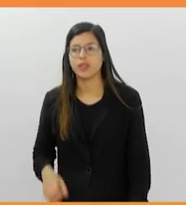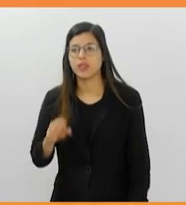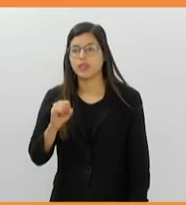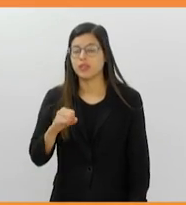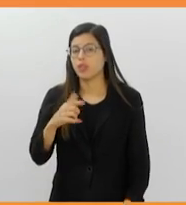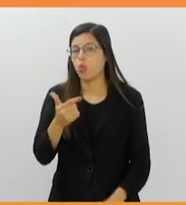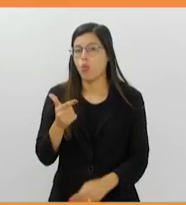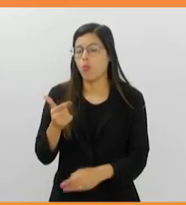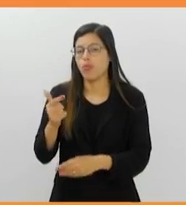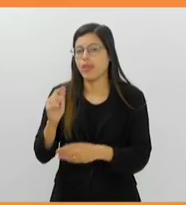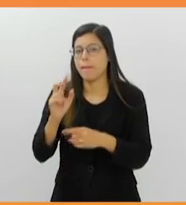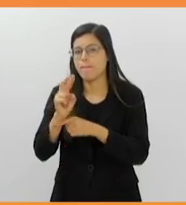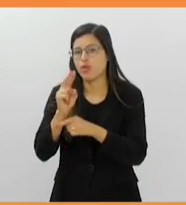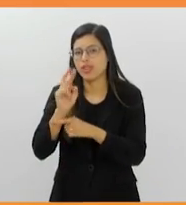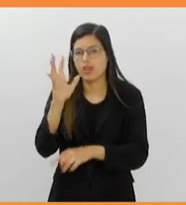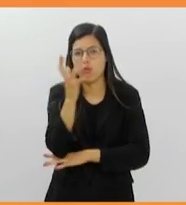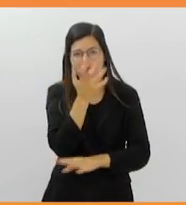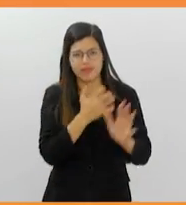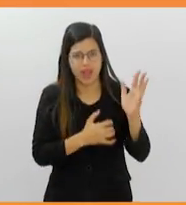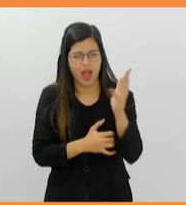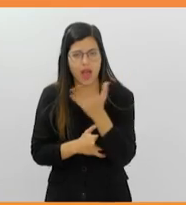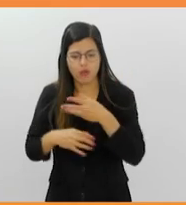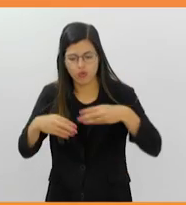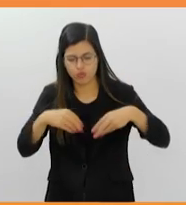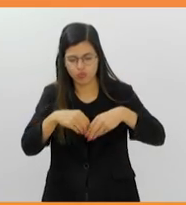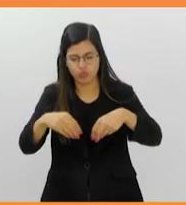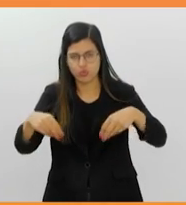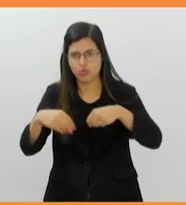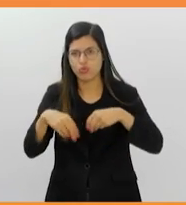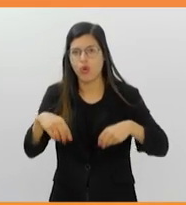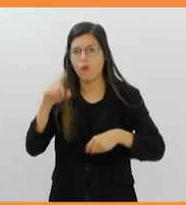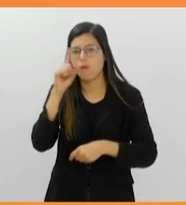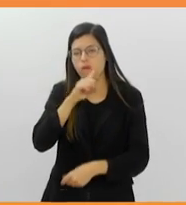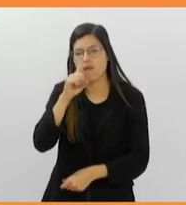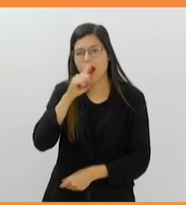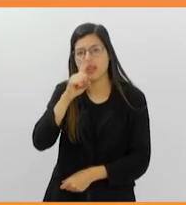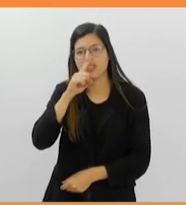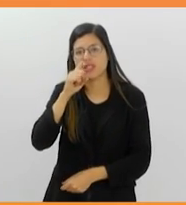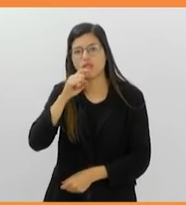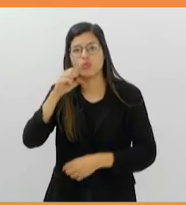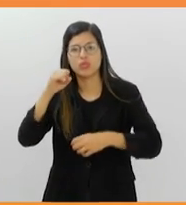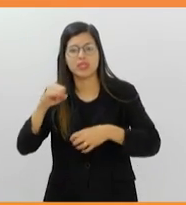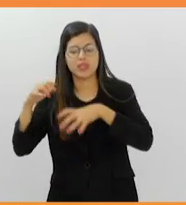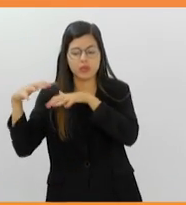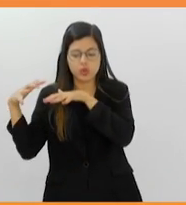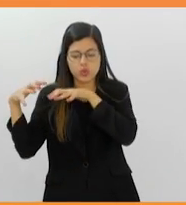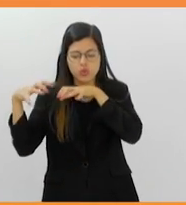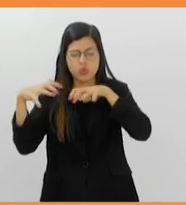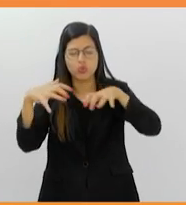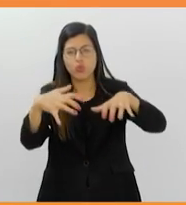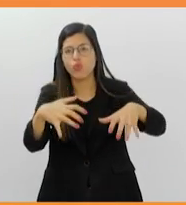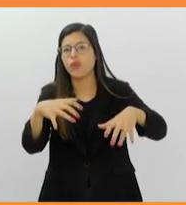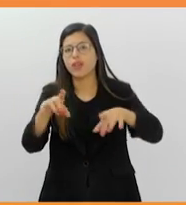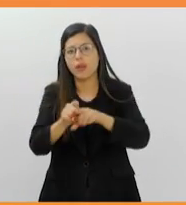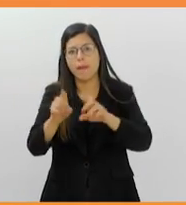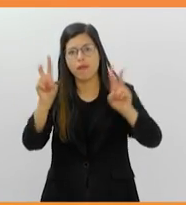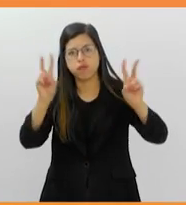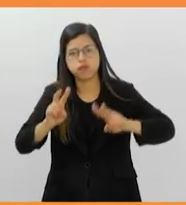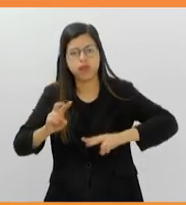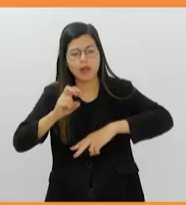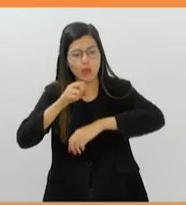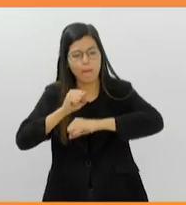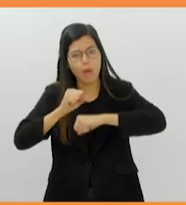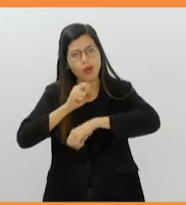vegetal, o solo fica mais vulnerável à erosão pela água da chuva, dos ventos, aumentando a cada dia a sua